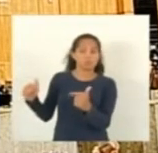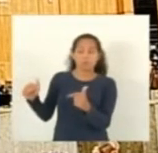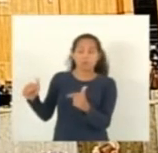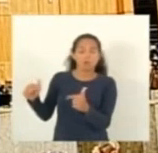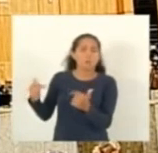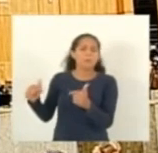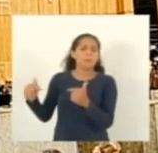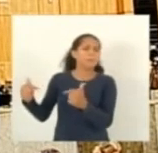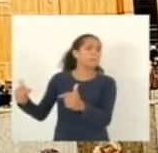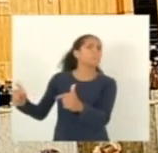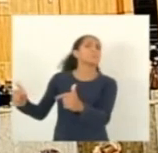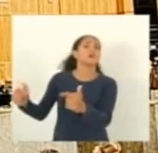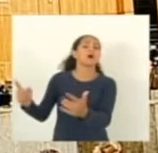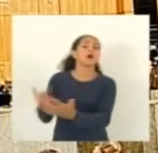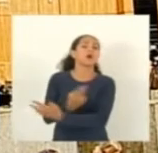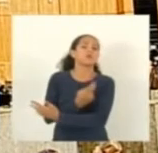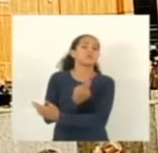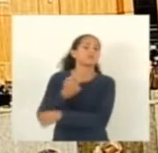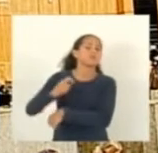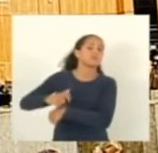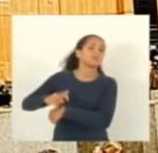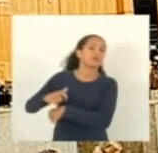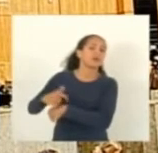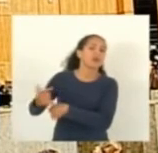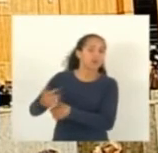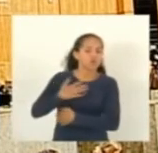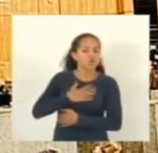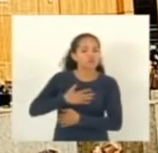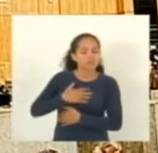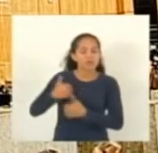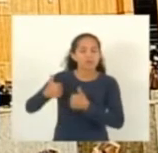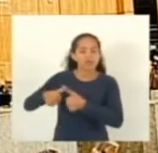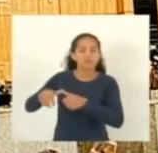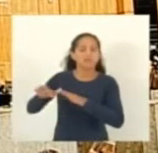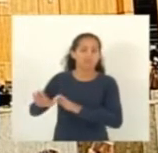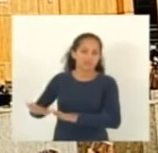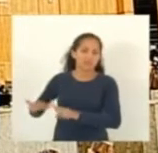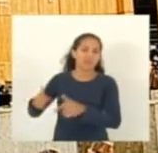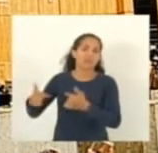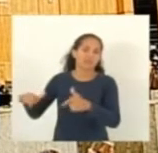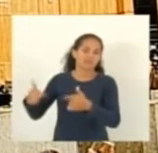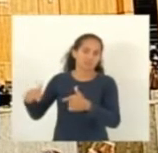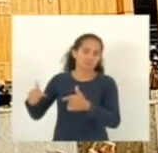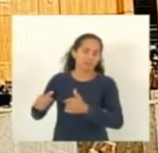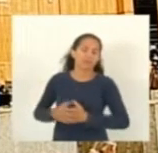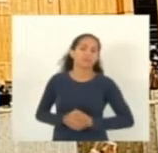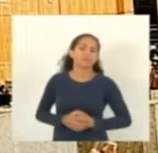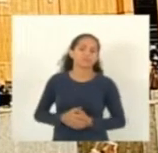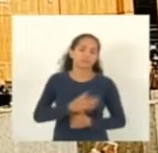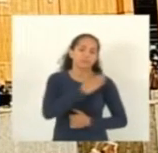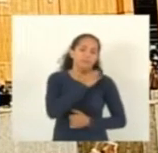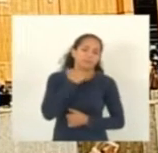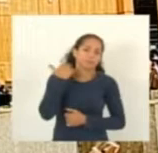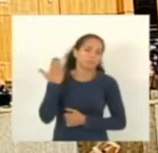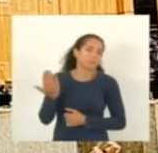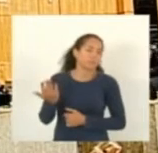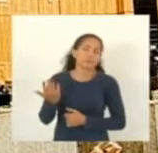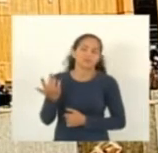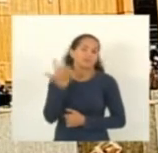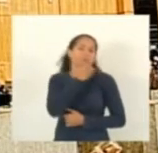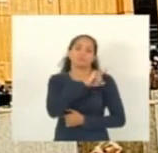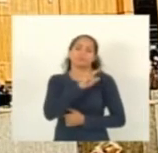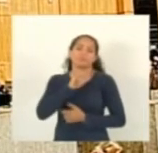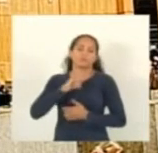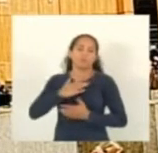e ali mesmo onde gostava de ficar veio a óbito sem chance nenhuma